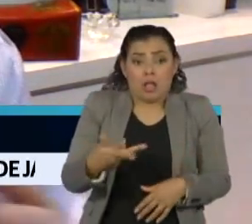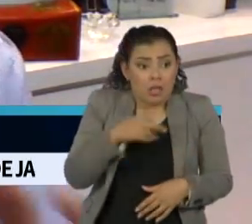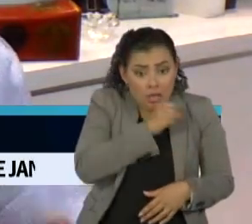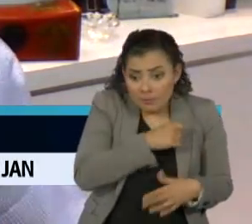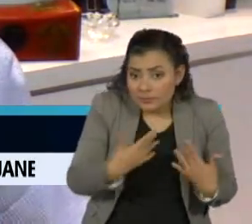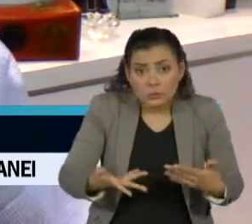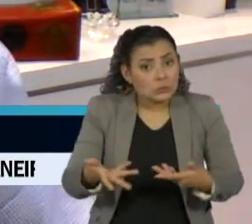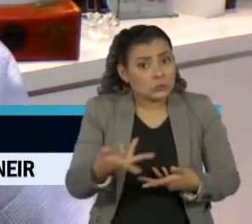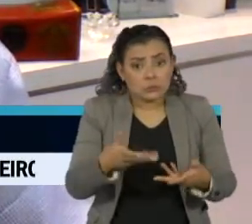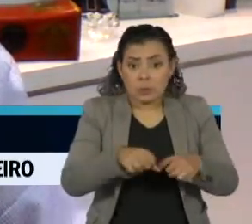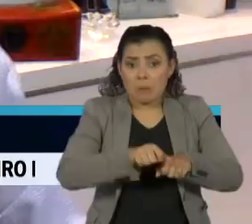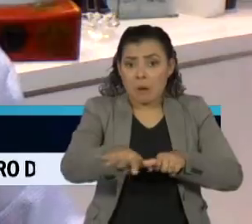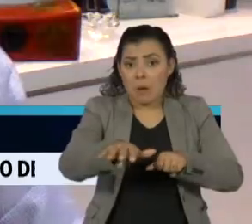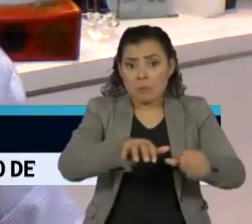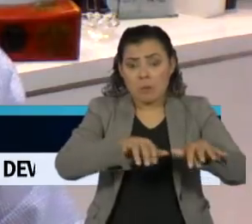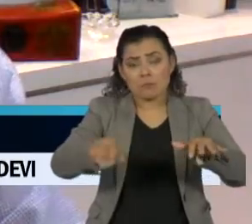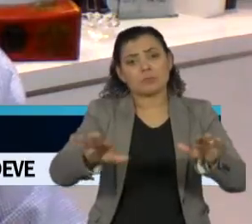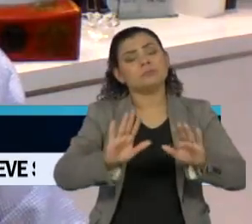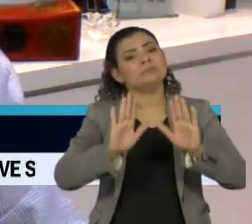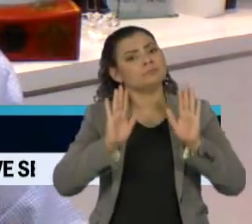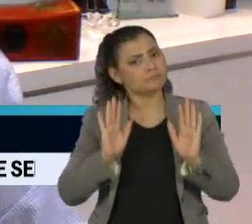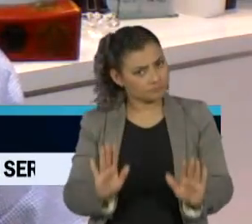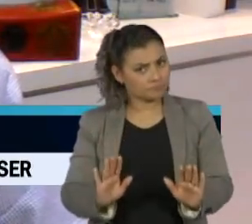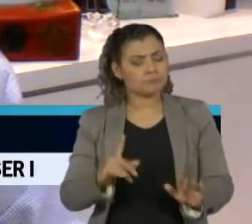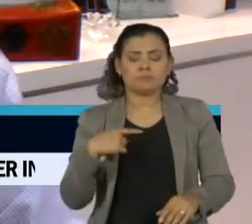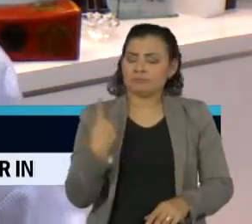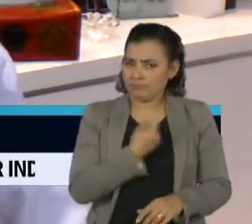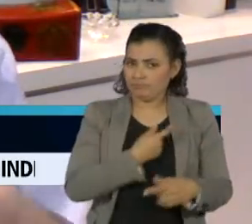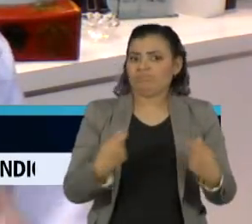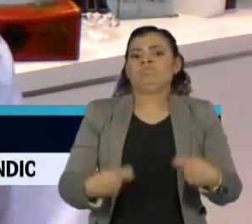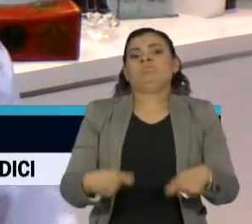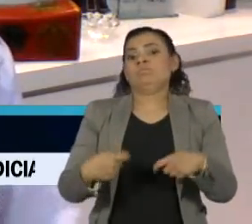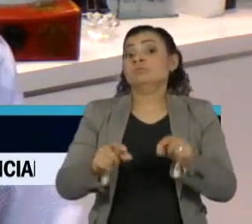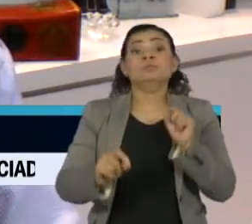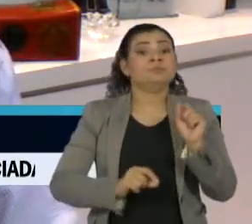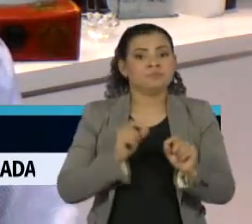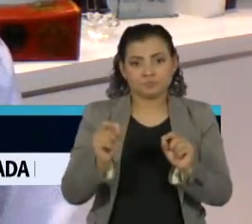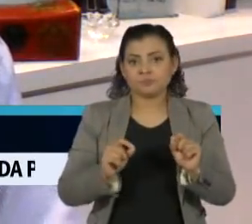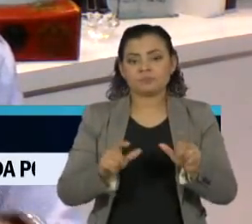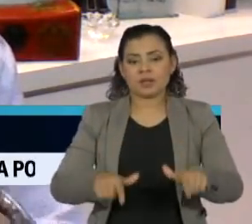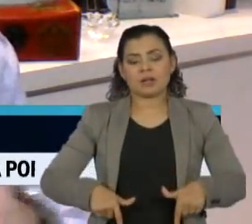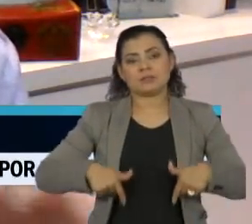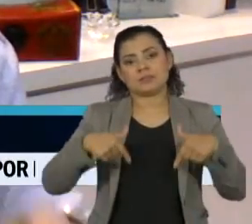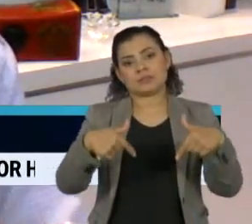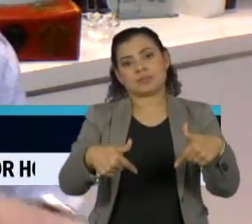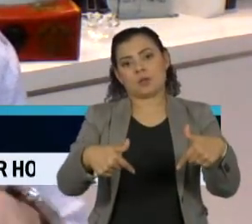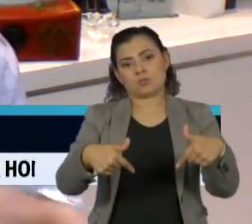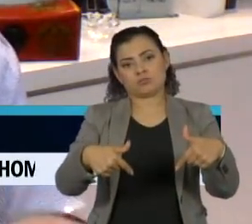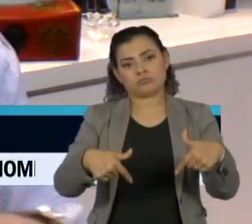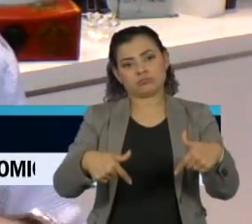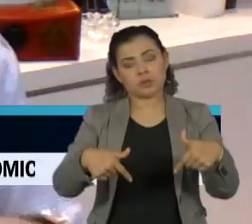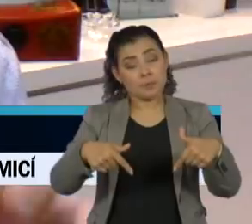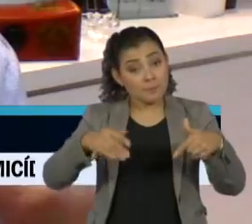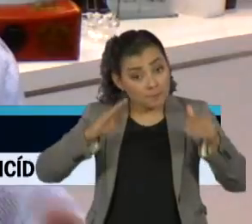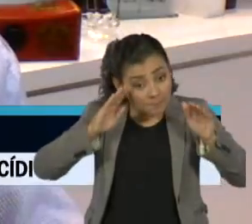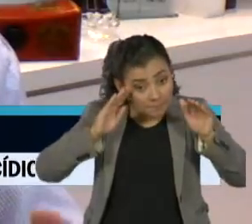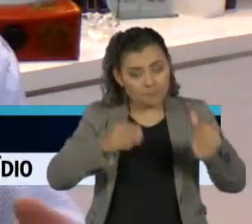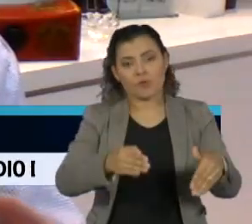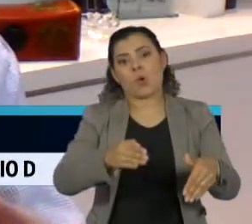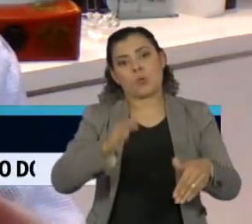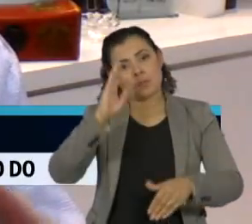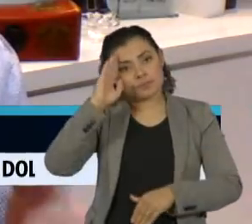e número. Com isso, nós temos sim que tomar medidas, especialmente em alguns